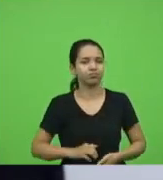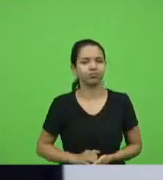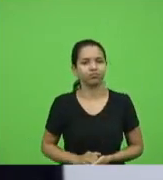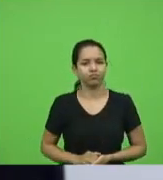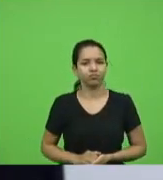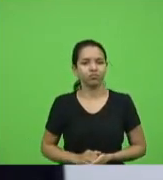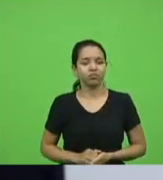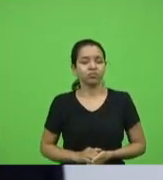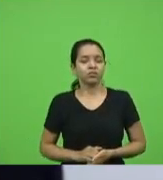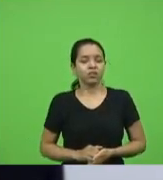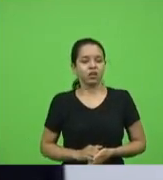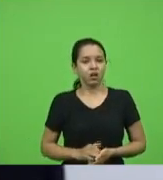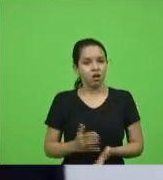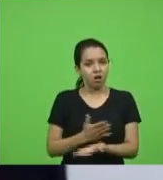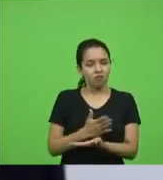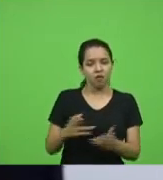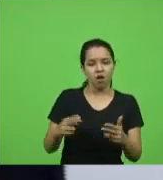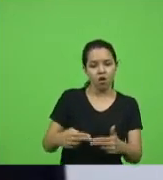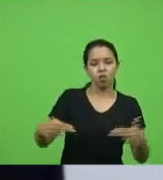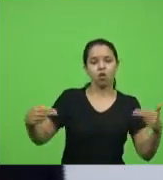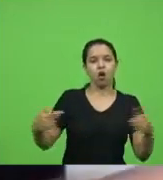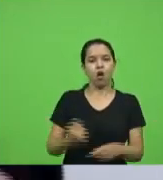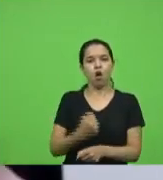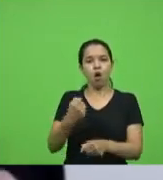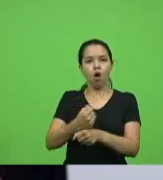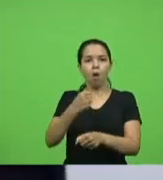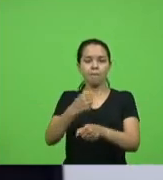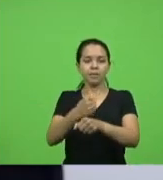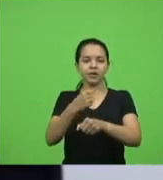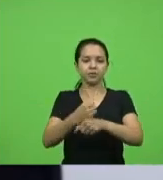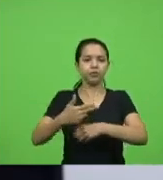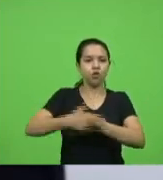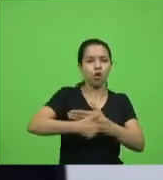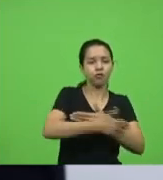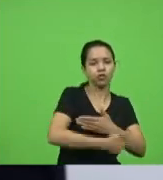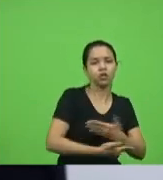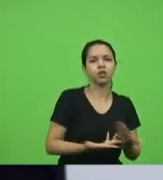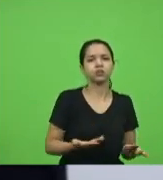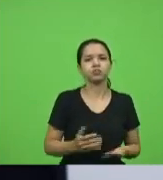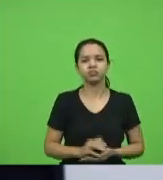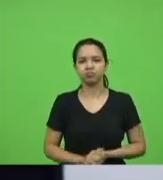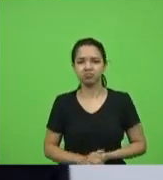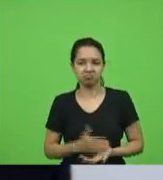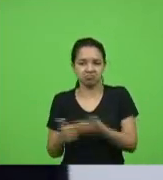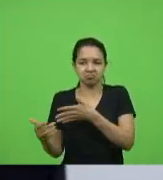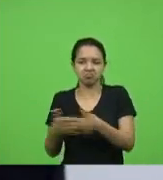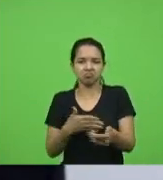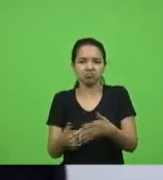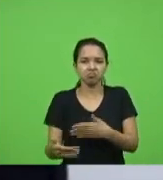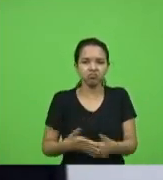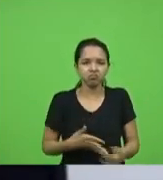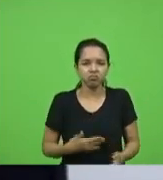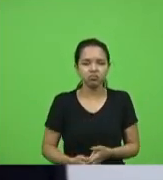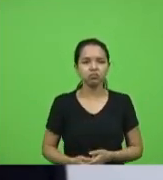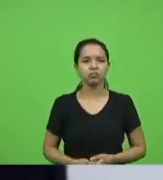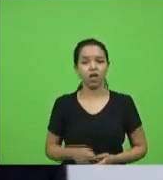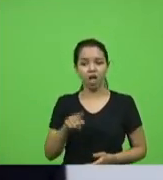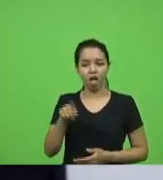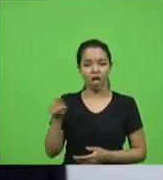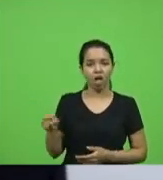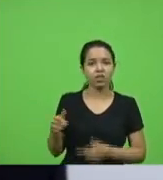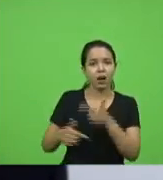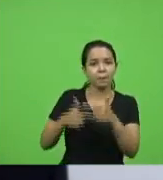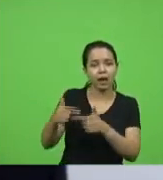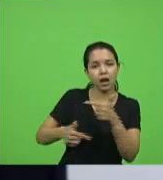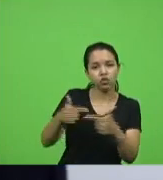inaugurar ou lançar uma obra de uma ferrovia de não sei o que comerciante que está aí que não quer